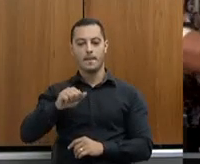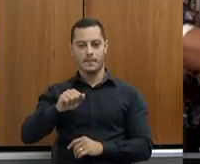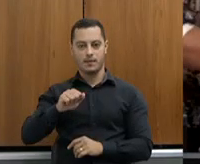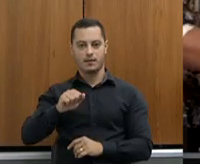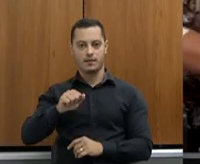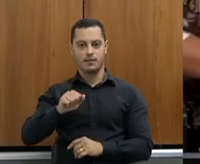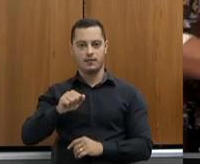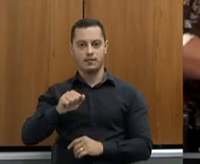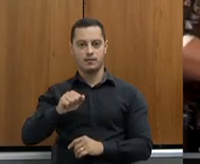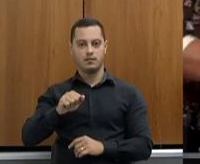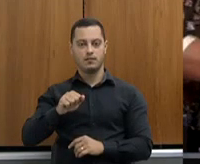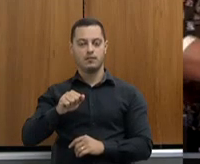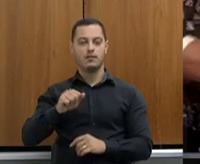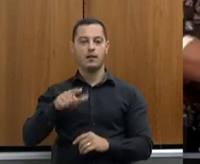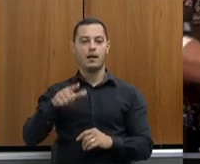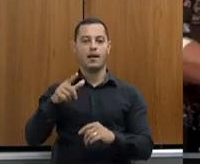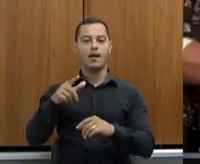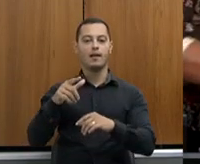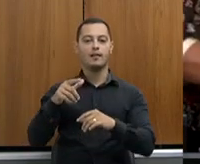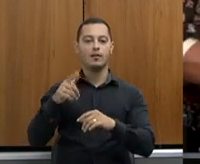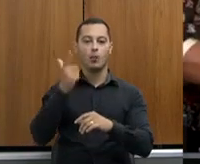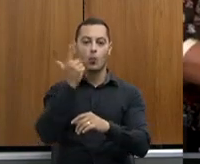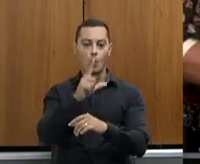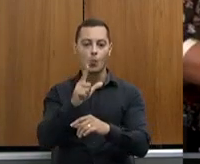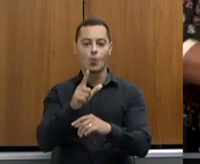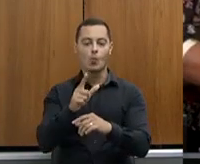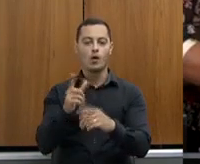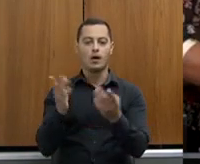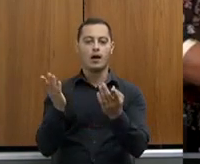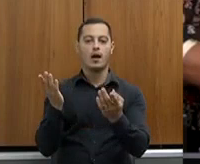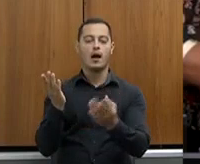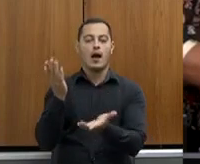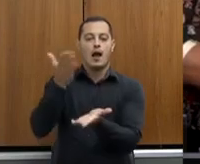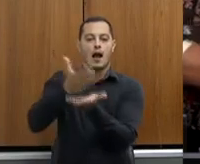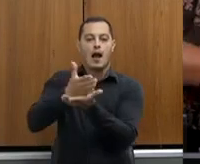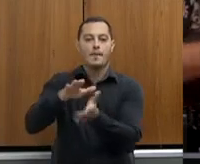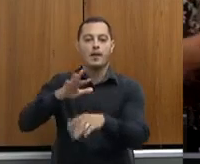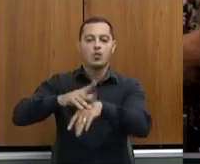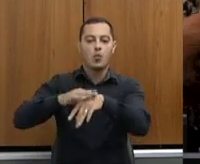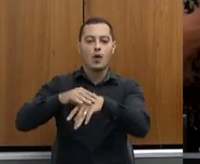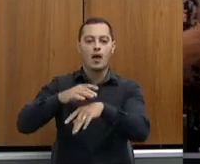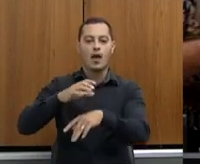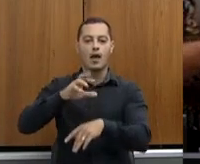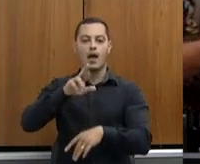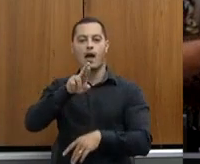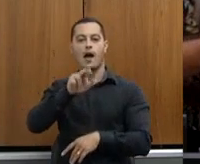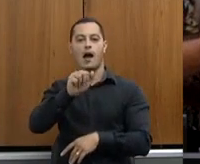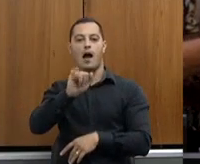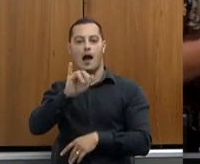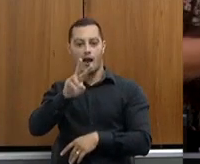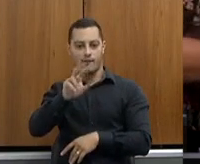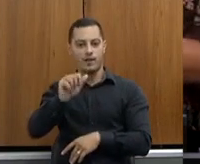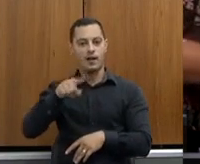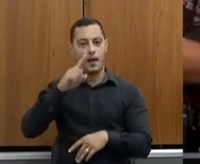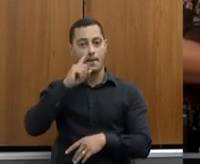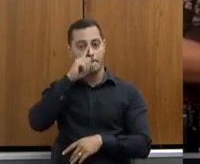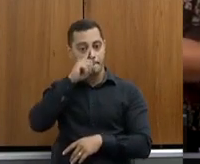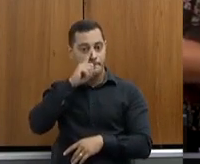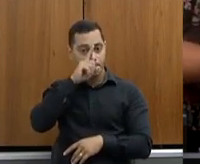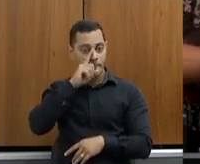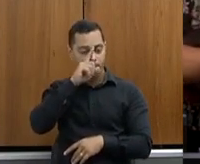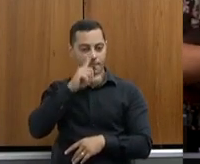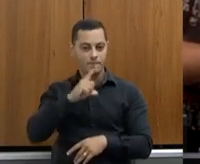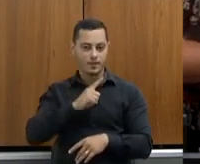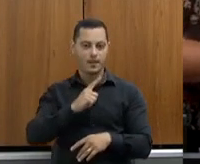-tarefa contra a raiva dos herbívoros. A raiva é uma zoonose, ela ataca e mata o ser humano. Nós tivemos, infelizmente, perdas no aldeia